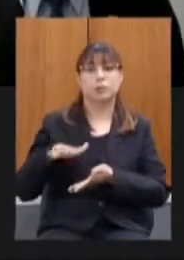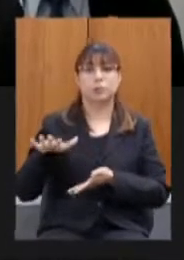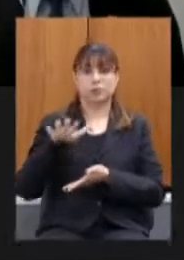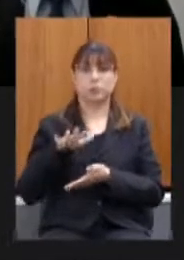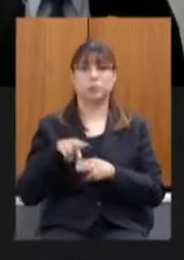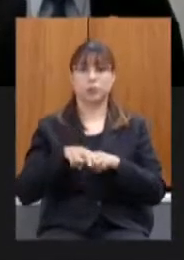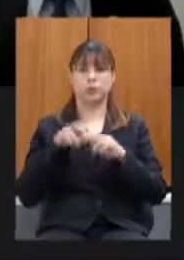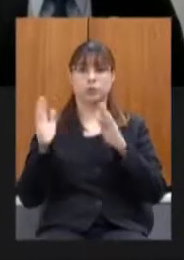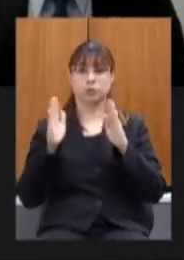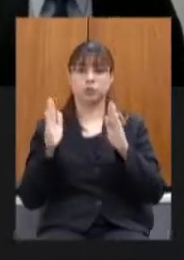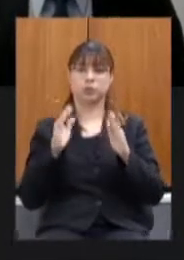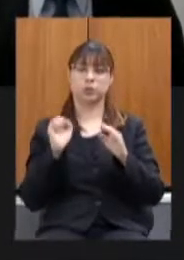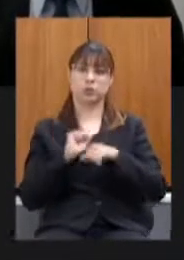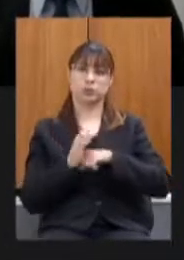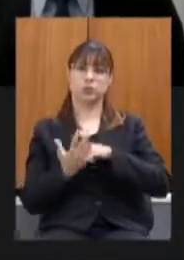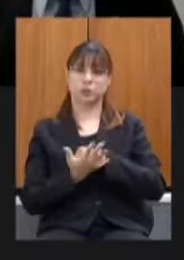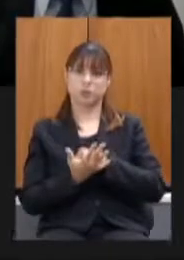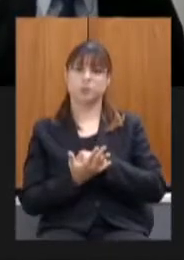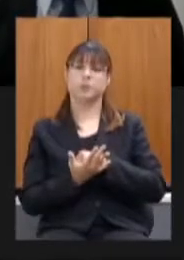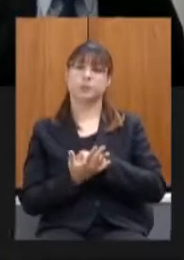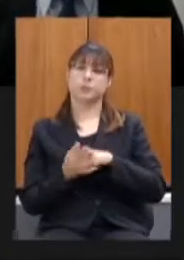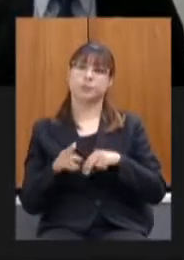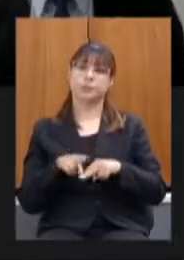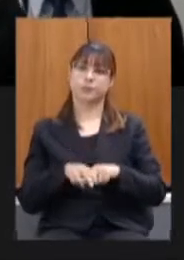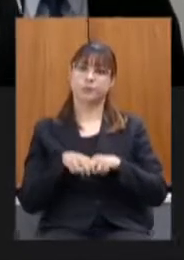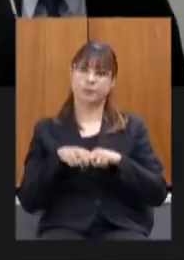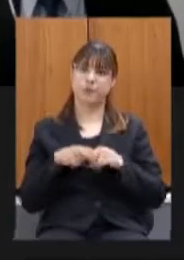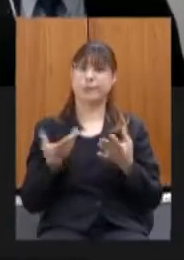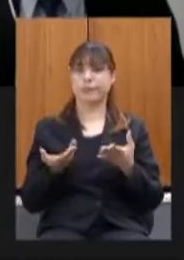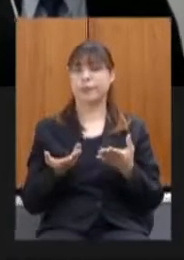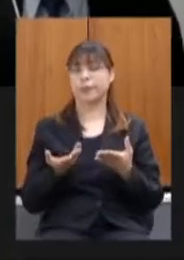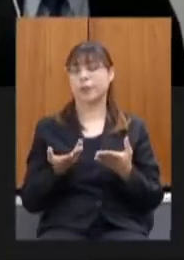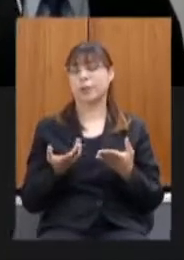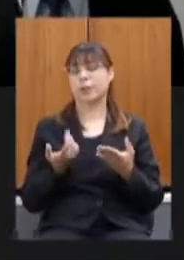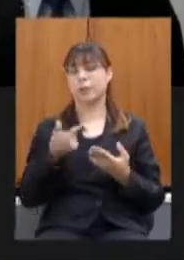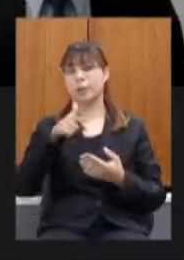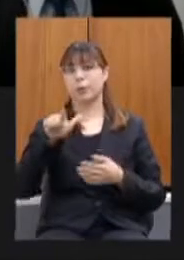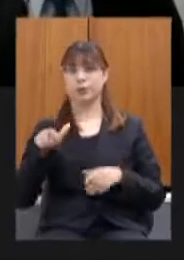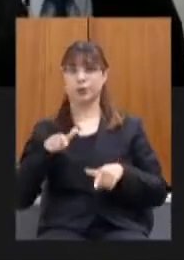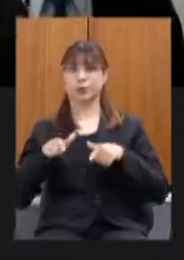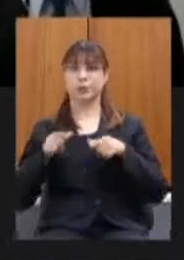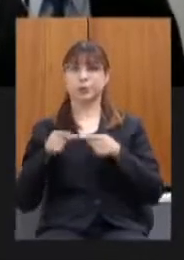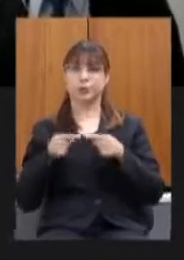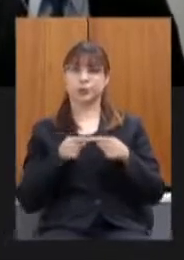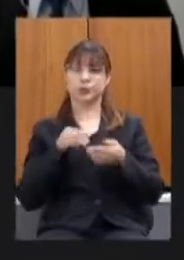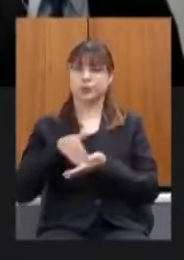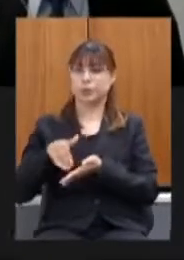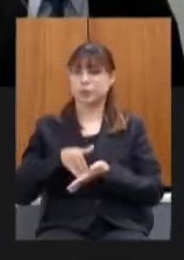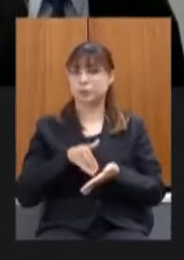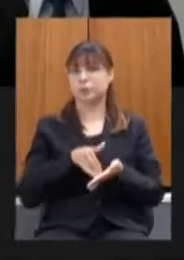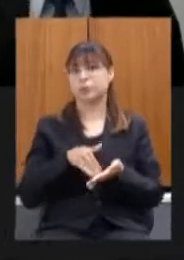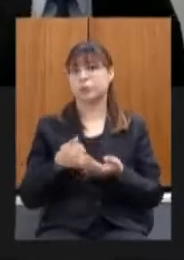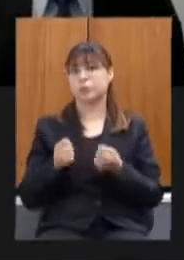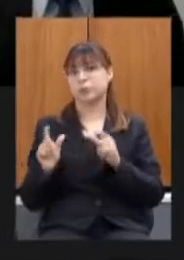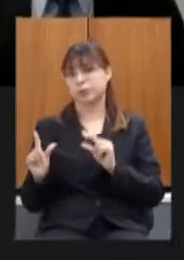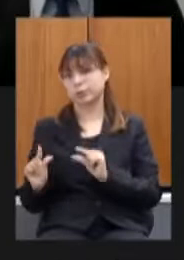isso obviamente teve que se refletir em outras ações de outras secretarias para que a gente buscasse alcançar esse